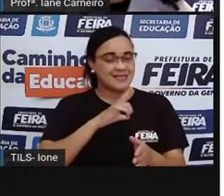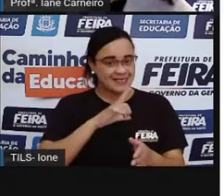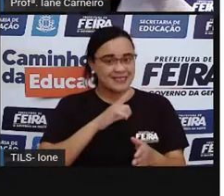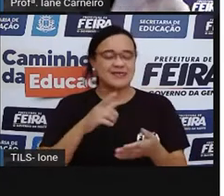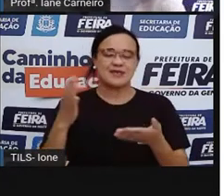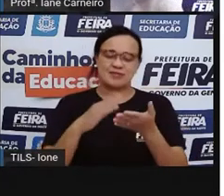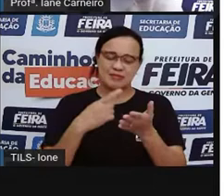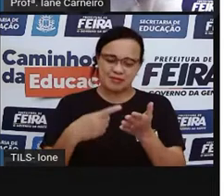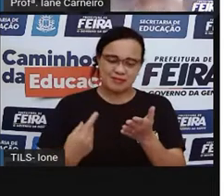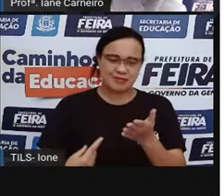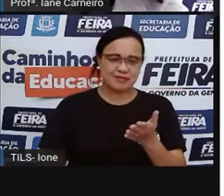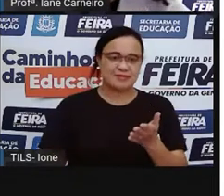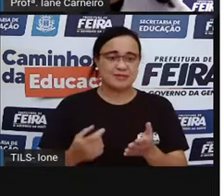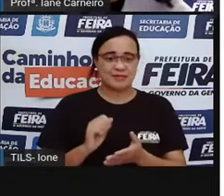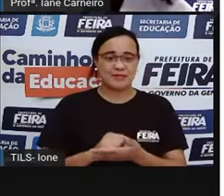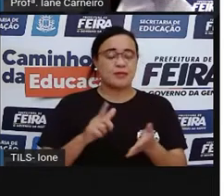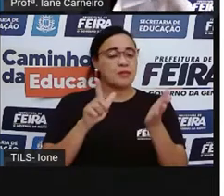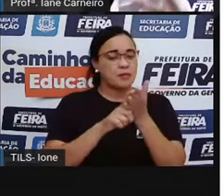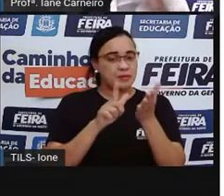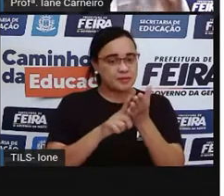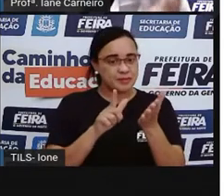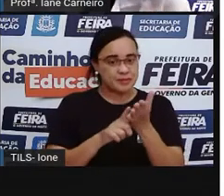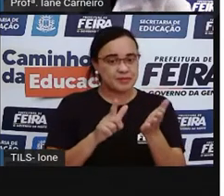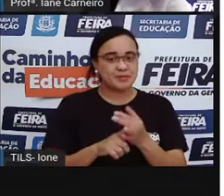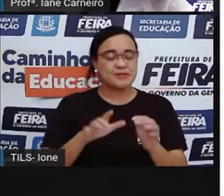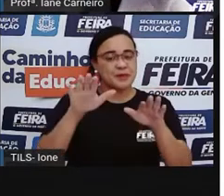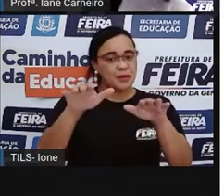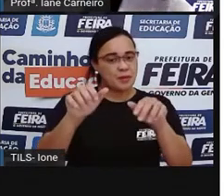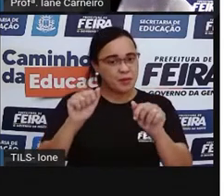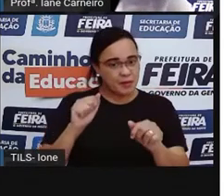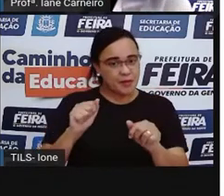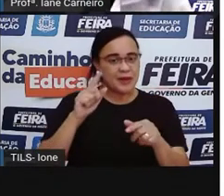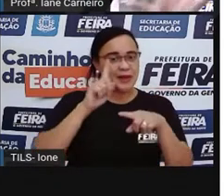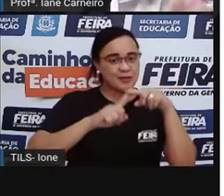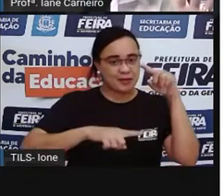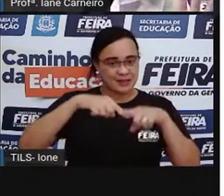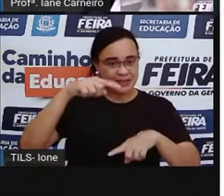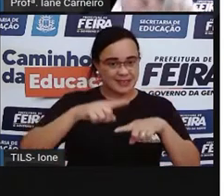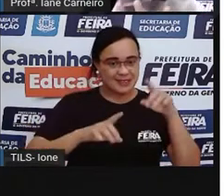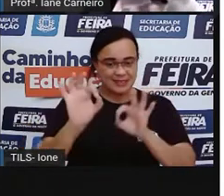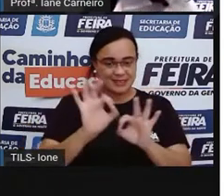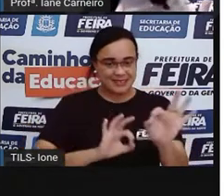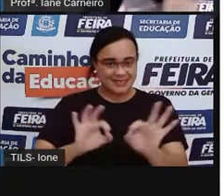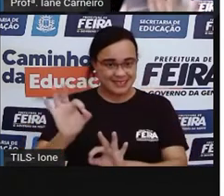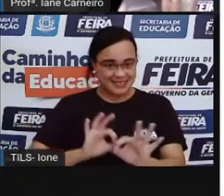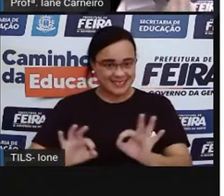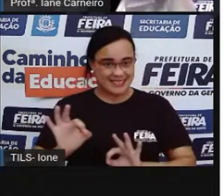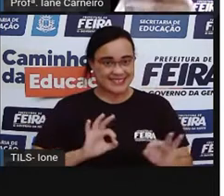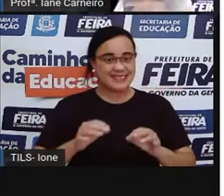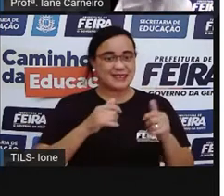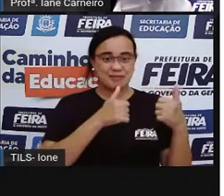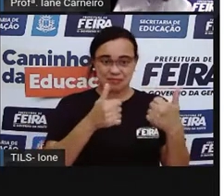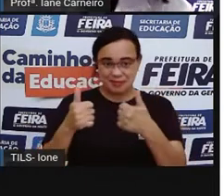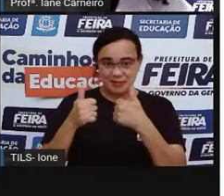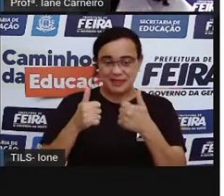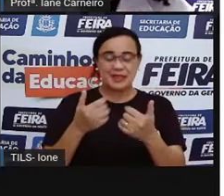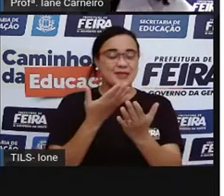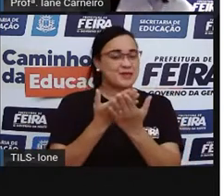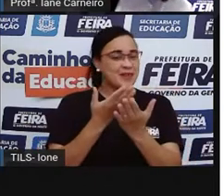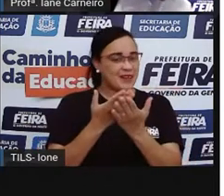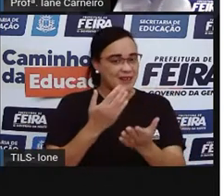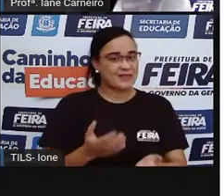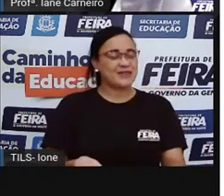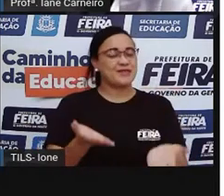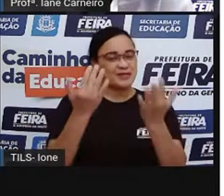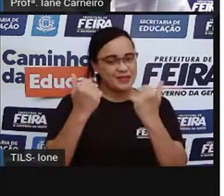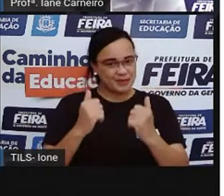caderno, no papel. Então, já pega o material, tá certo? E vai se acomodando aí direitinho para mais uma aula. Vamos